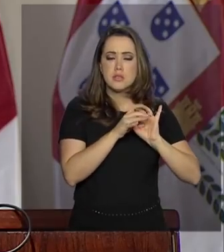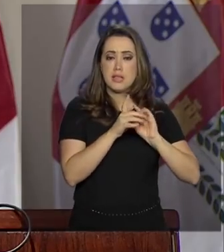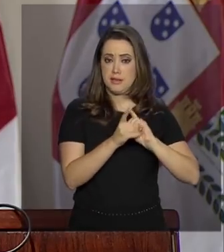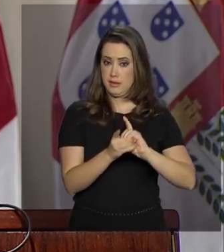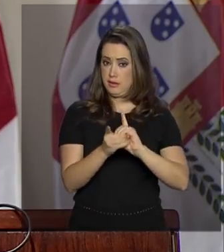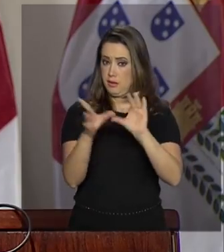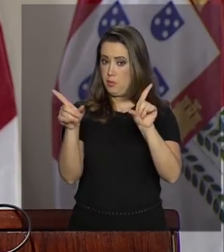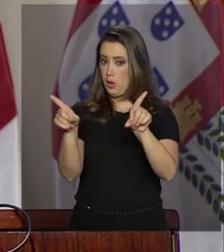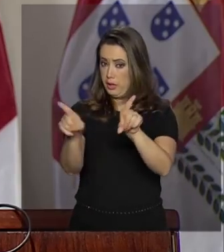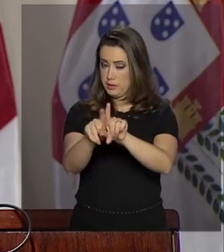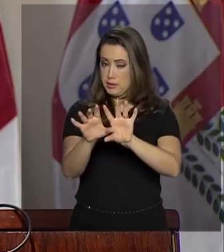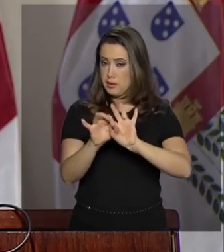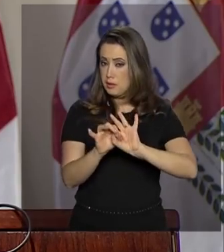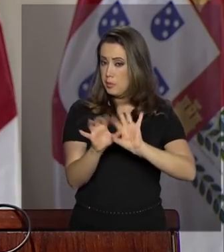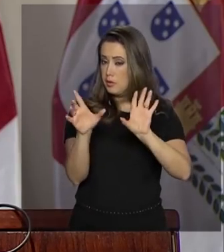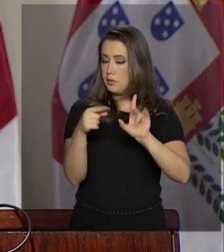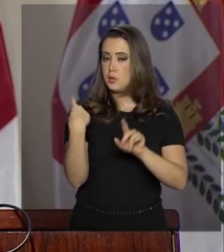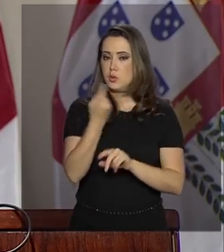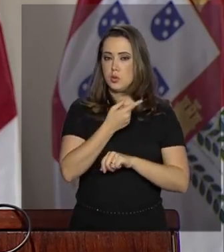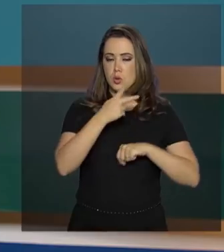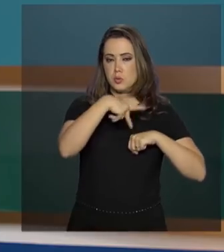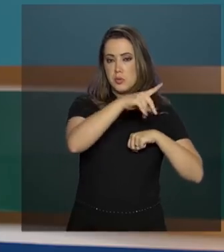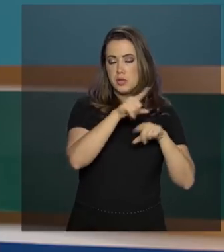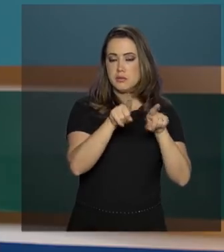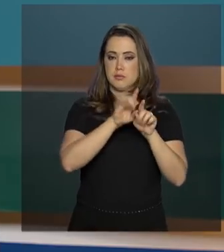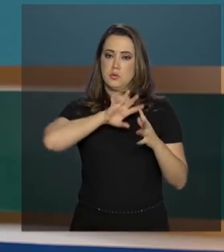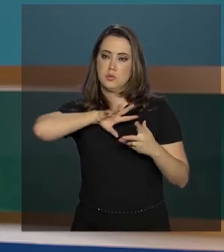em nossa região e no mundo.